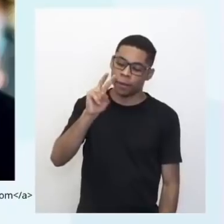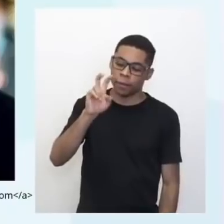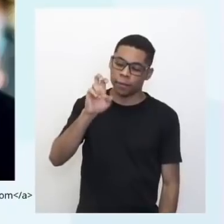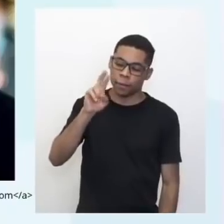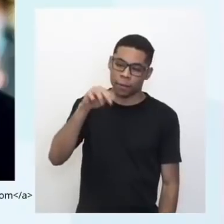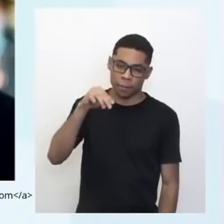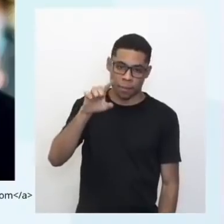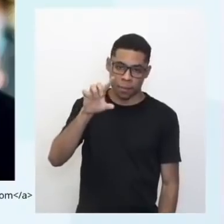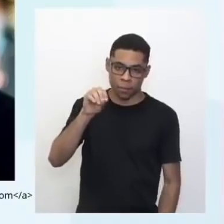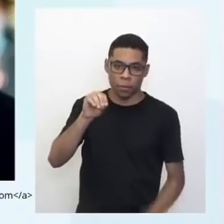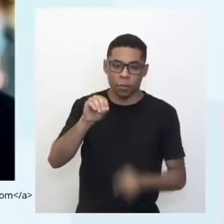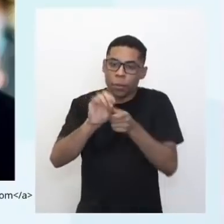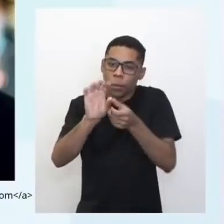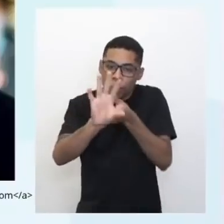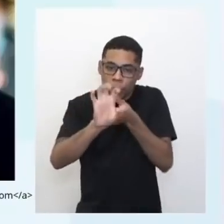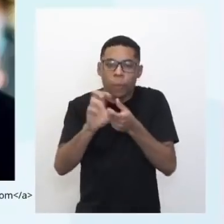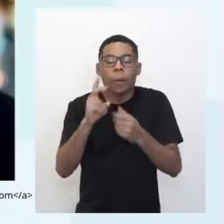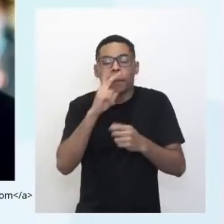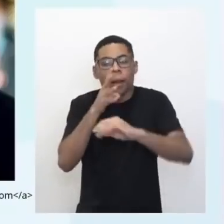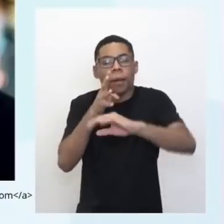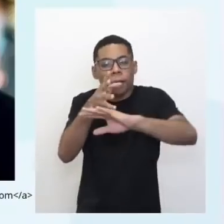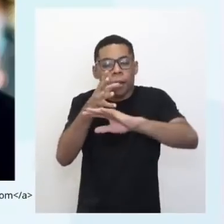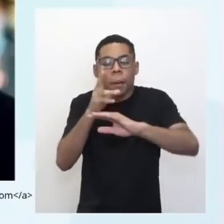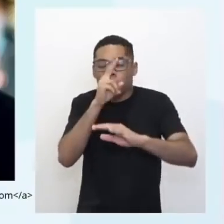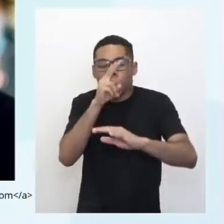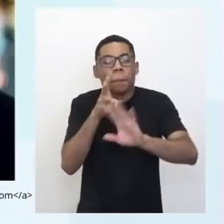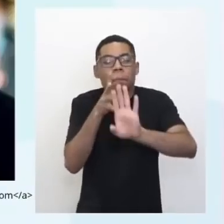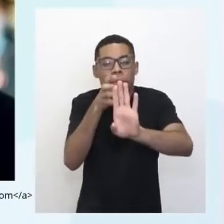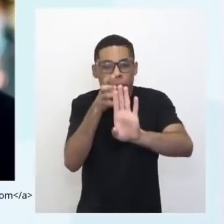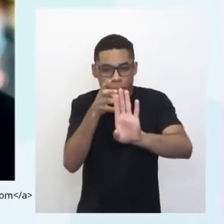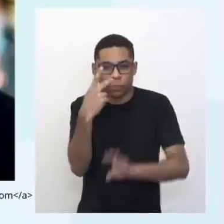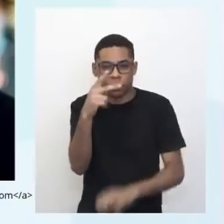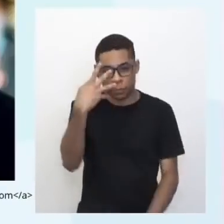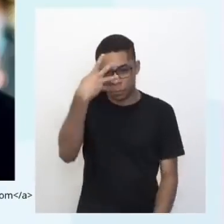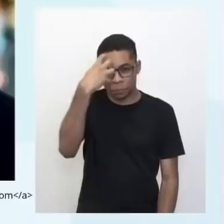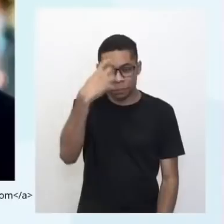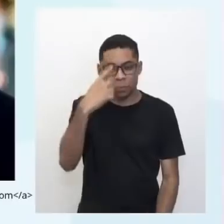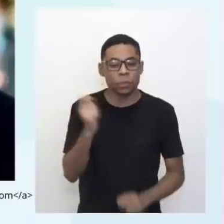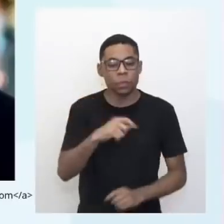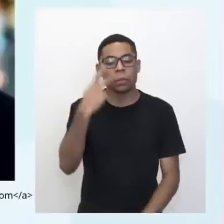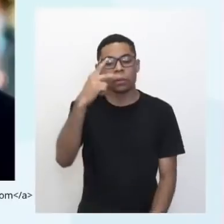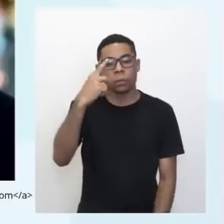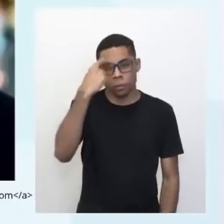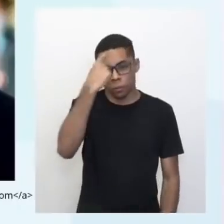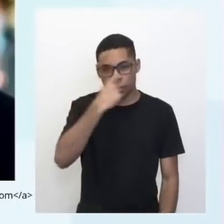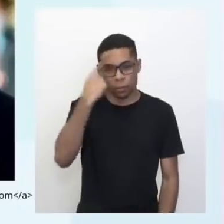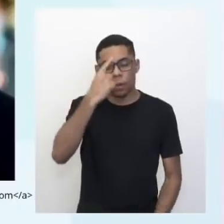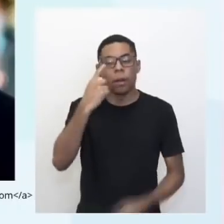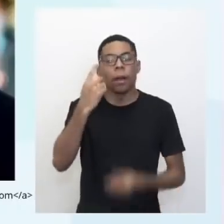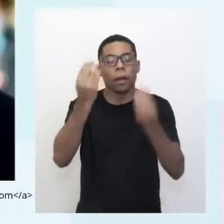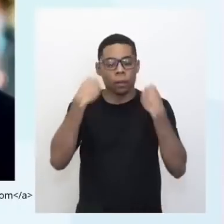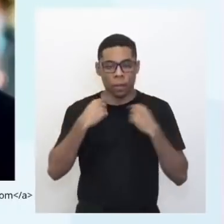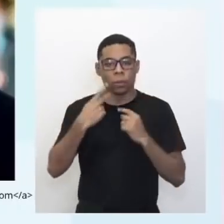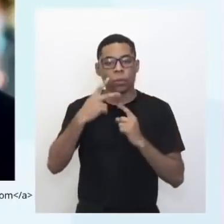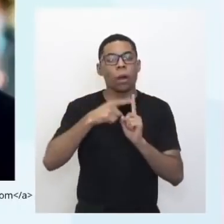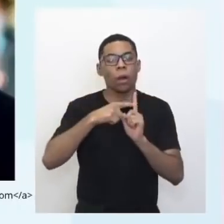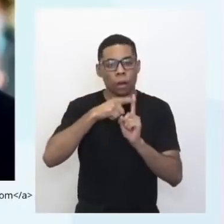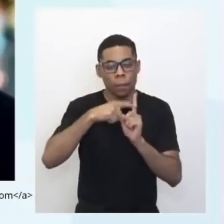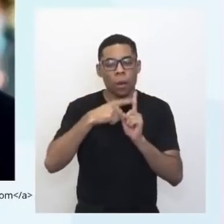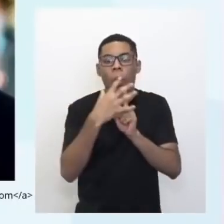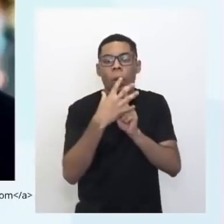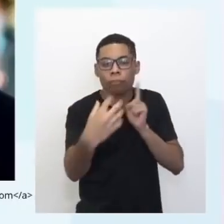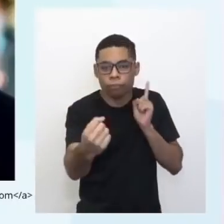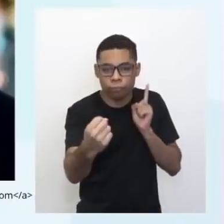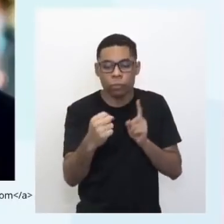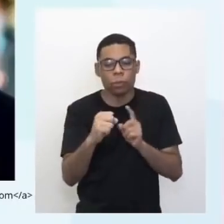Na verdade é um sensor que tem ali e tal, que consegue captar essas ondas emitidas pelo corpo e aí para cada